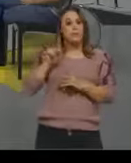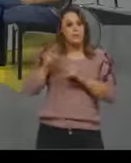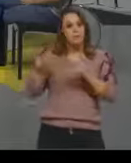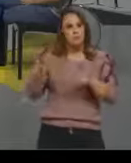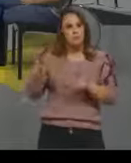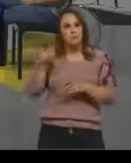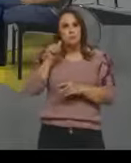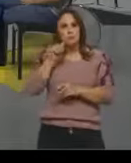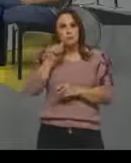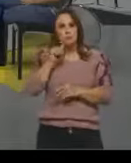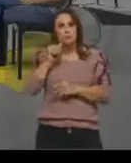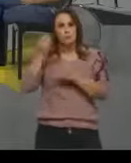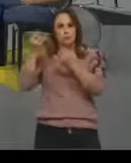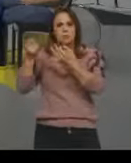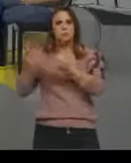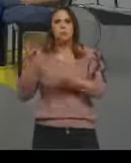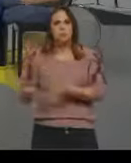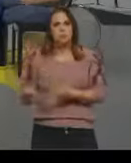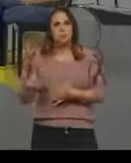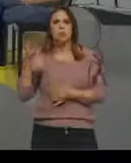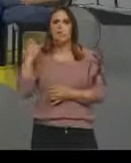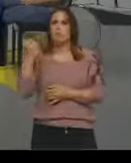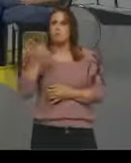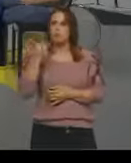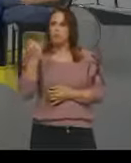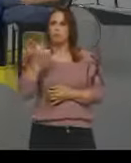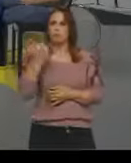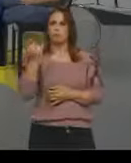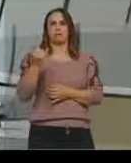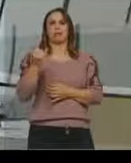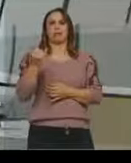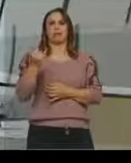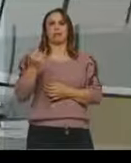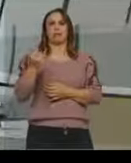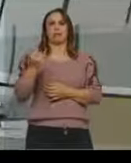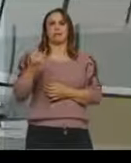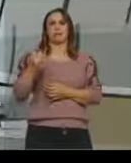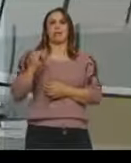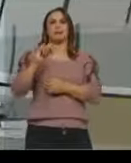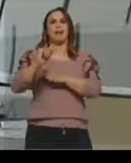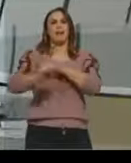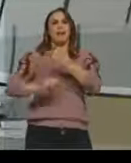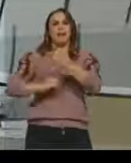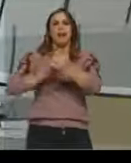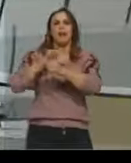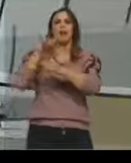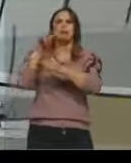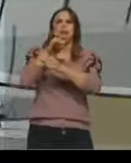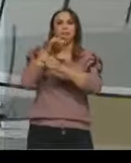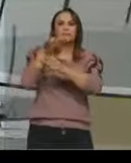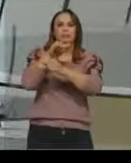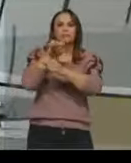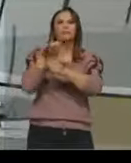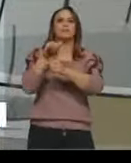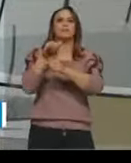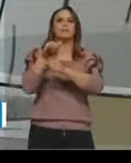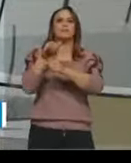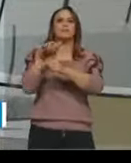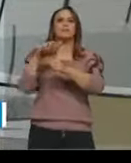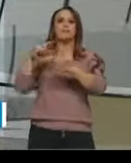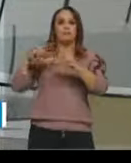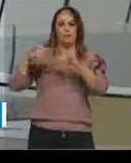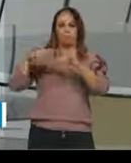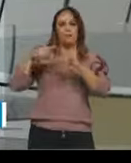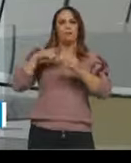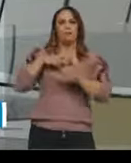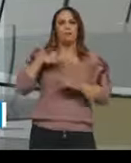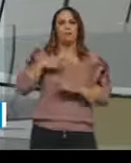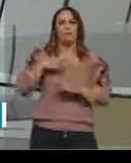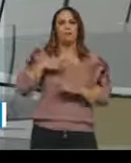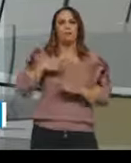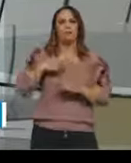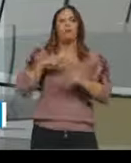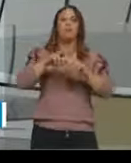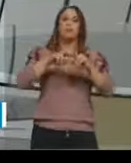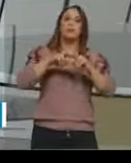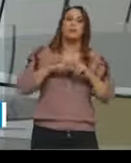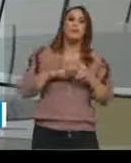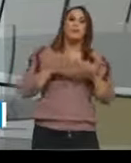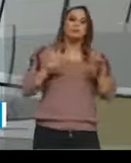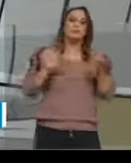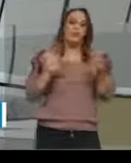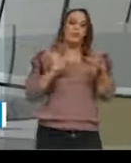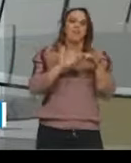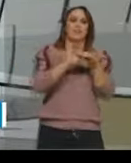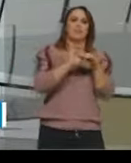sobre essa carga elétrica que a molécula de DNA vai ter. Devido então a essas ligações, quando o